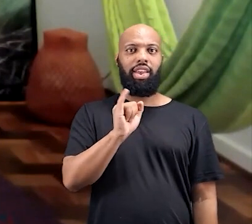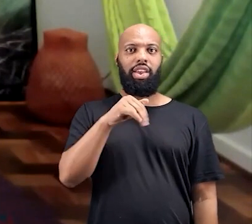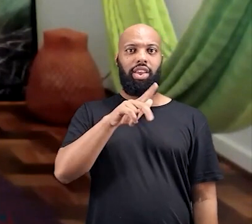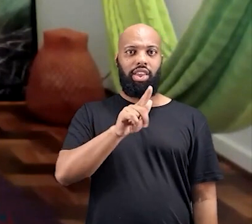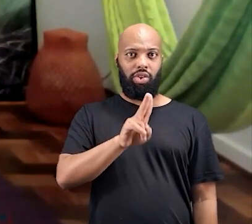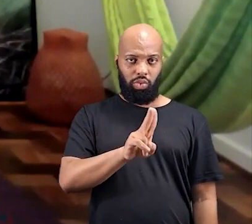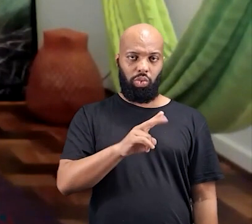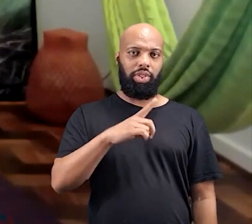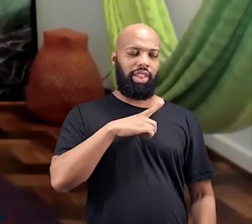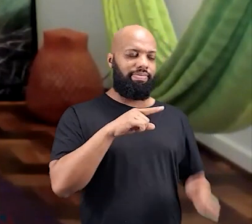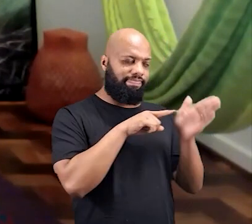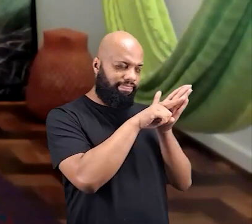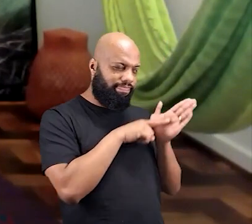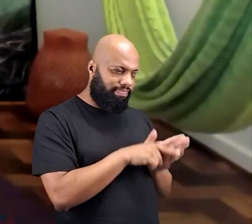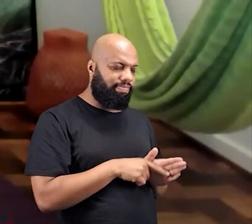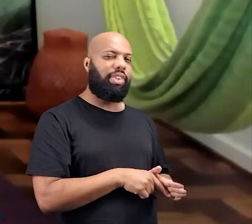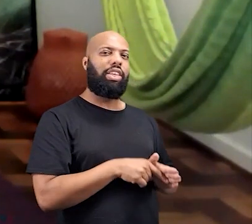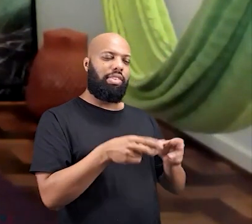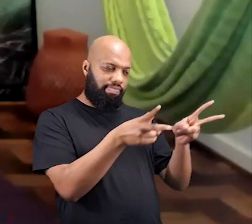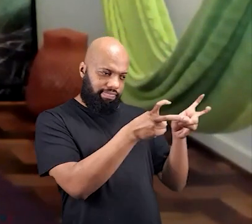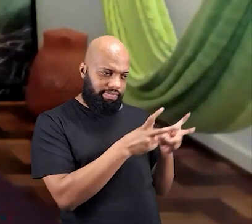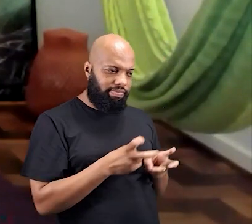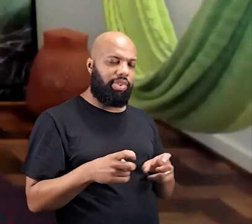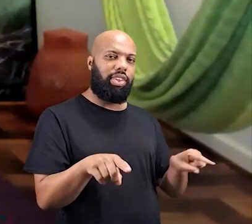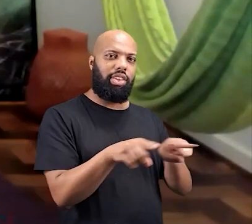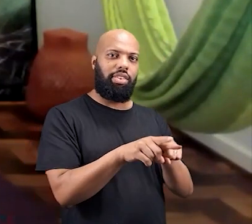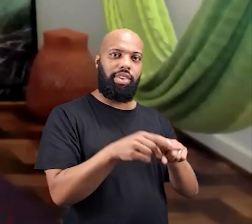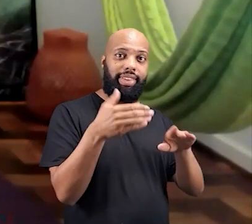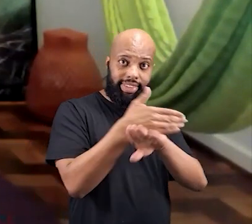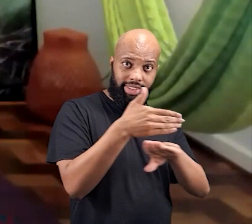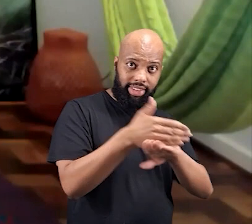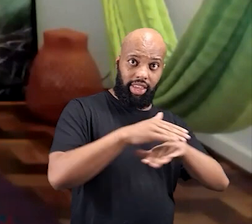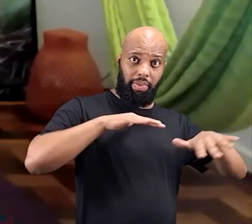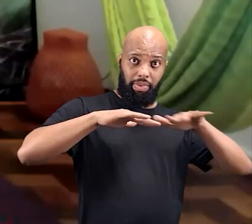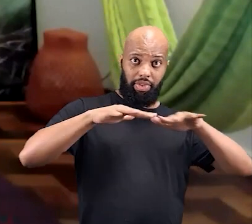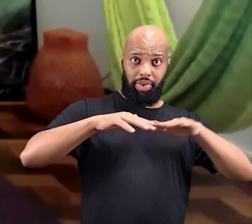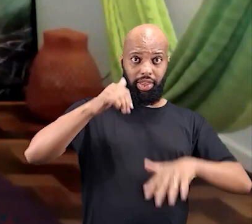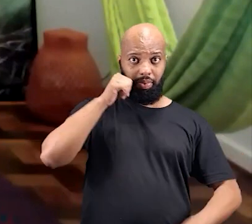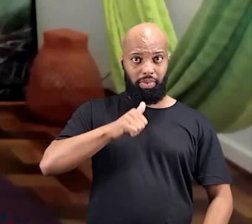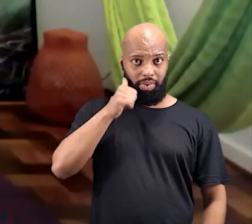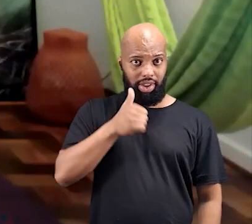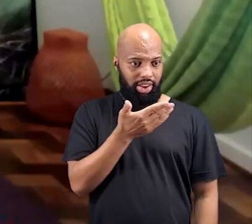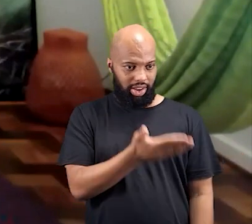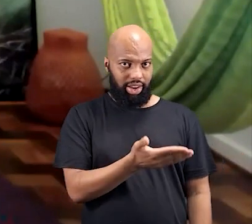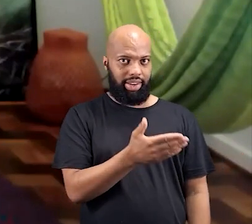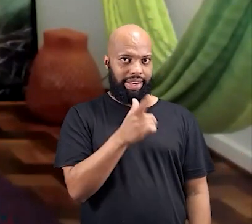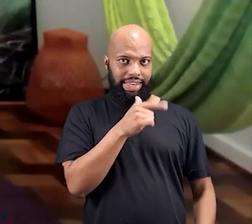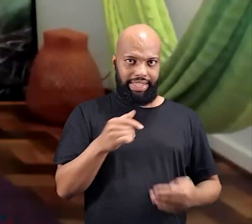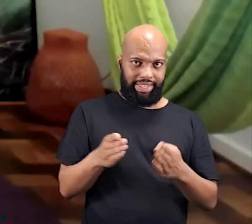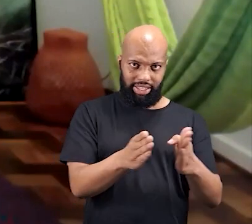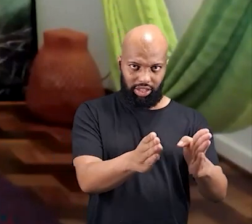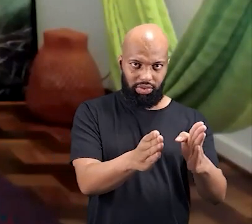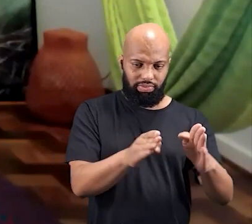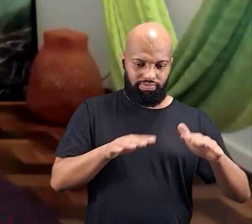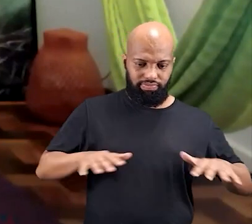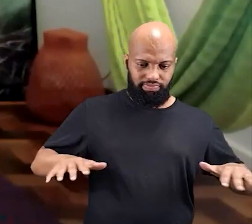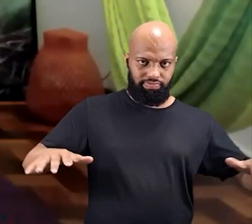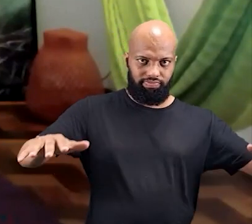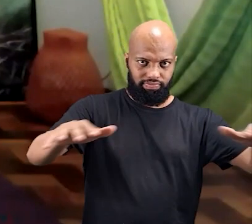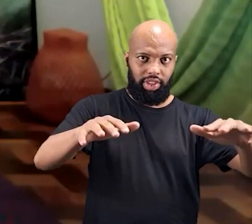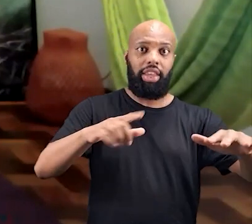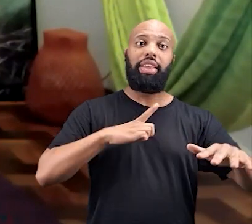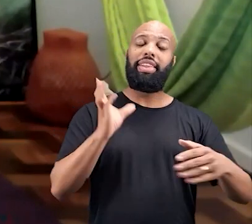observo, pesquiso e participo do movimento de mulheres do Xingu.